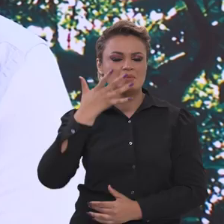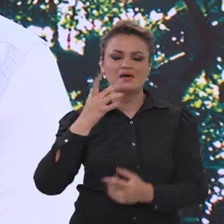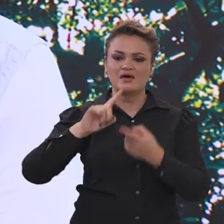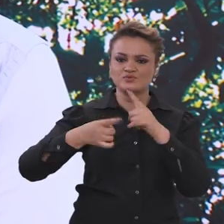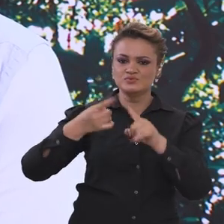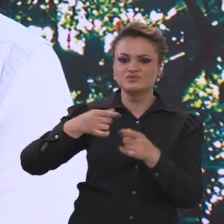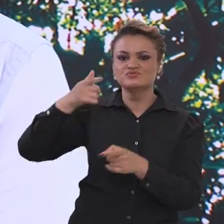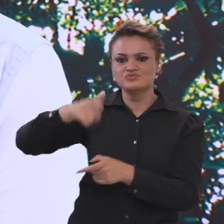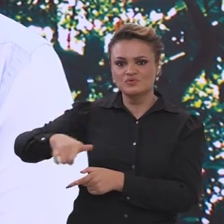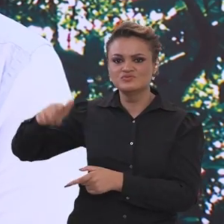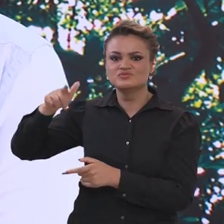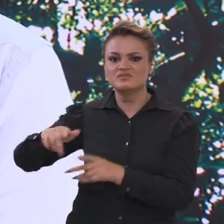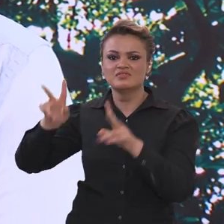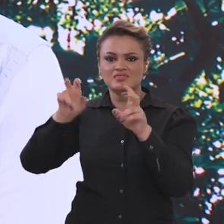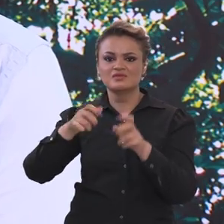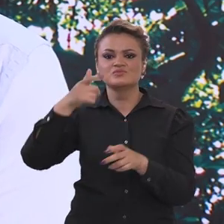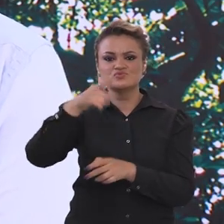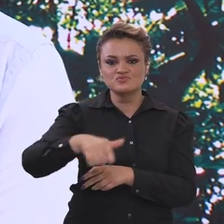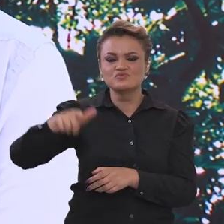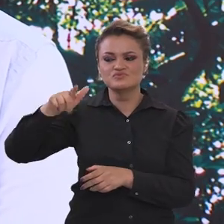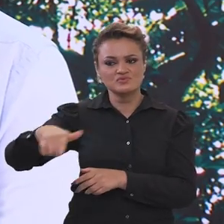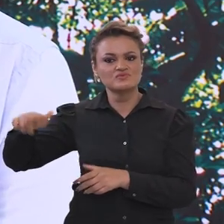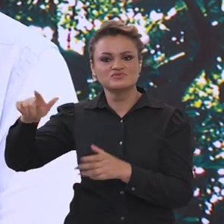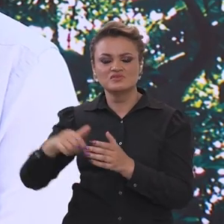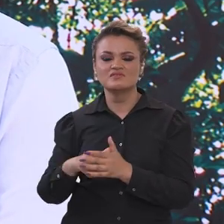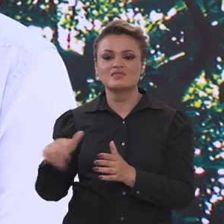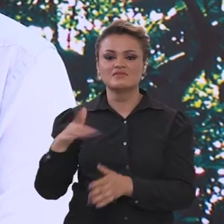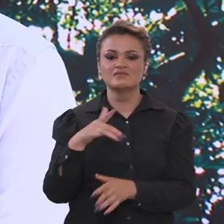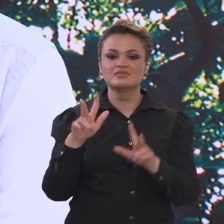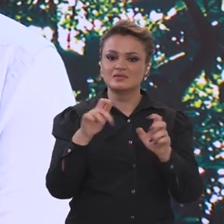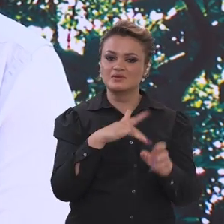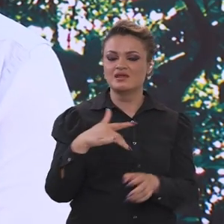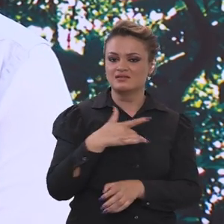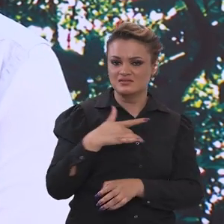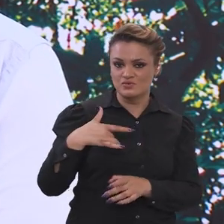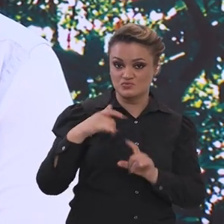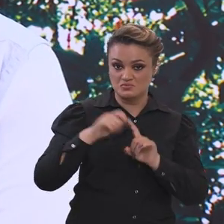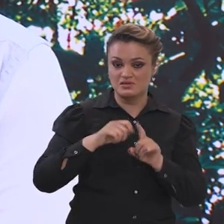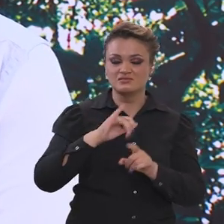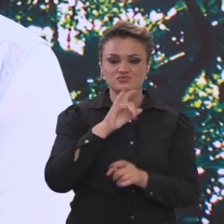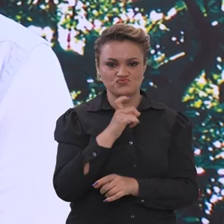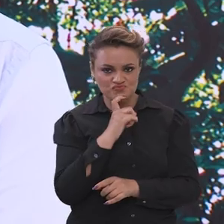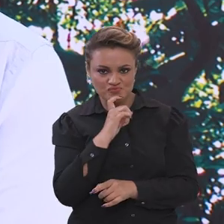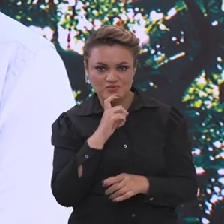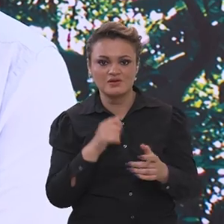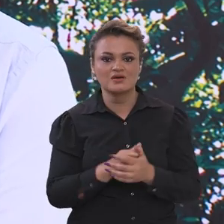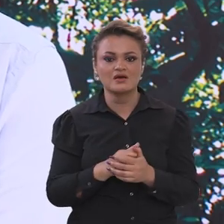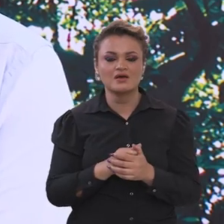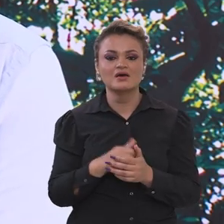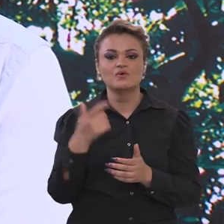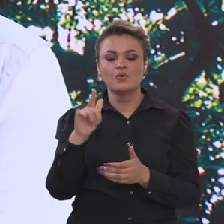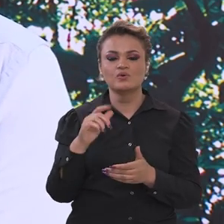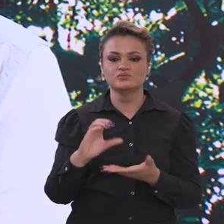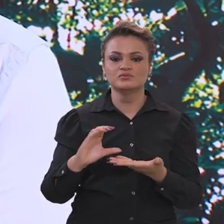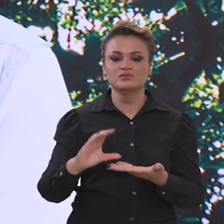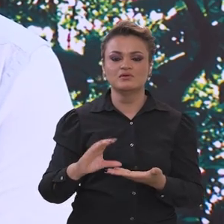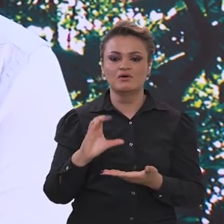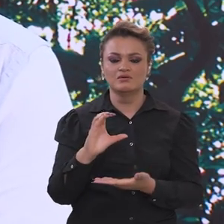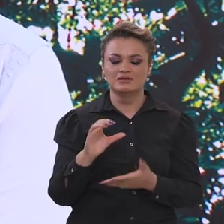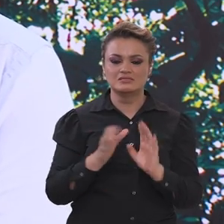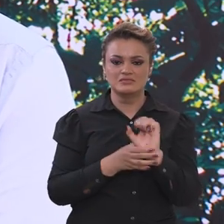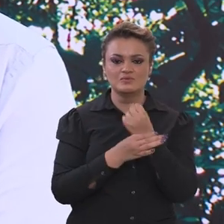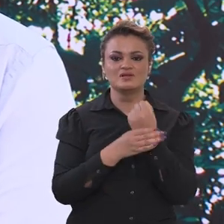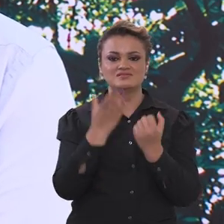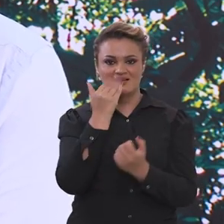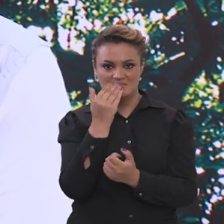rearticuladas, as conferências temáticas. Nós já tivemos a da saúde em julho, já está prevista a Conselho da